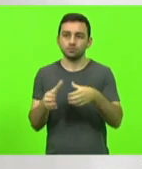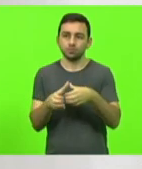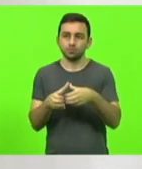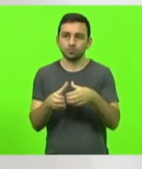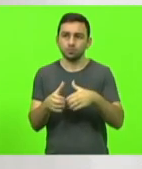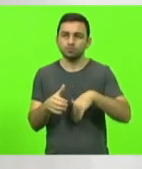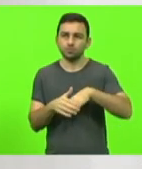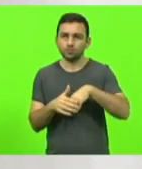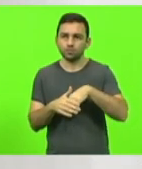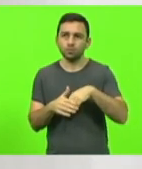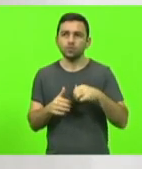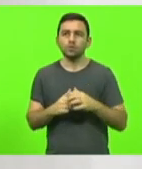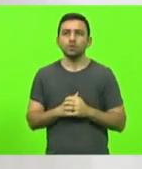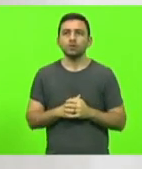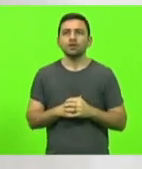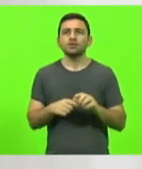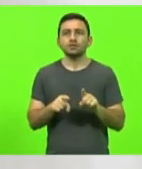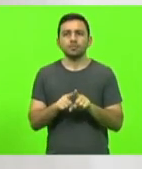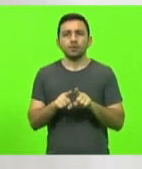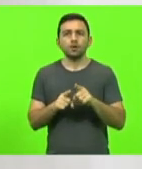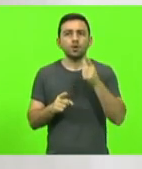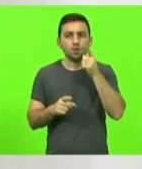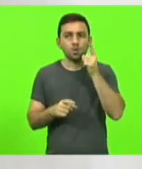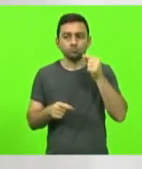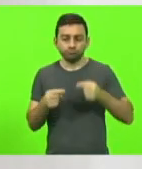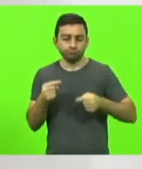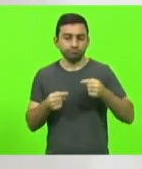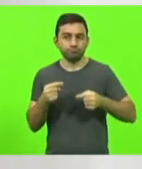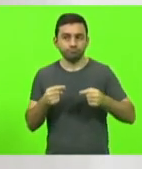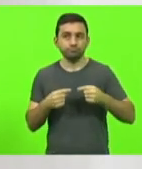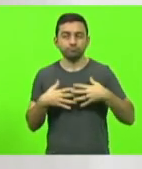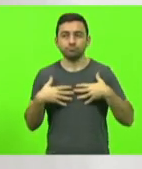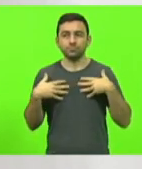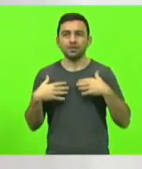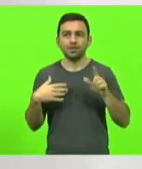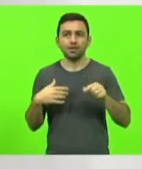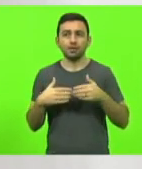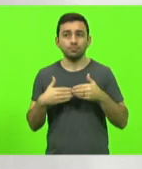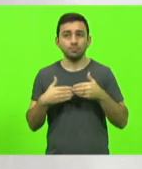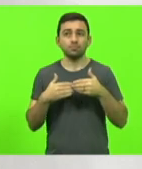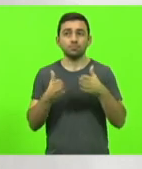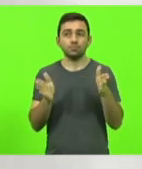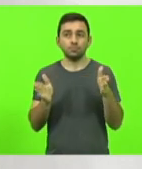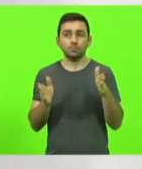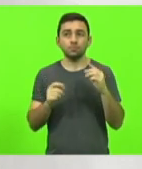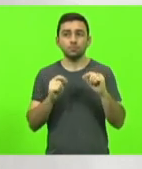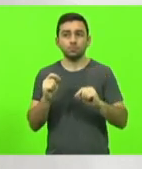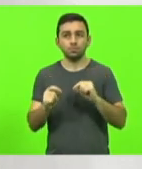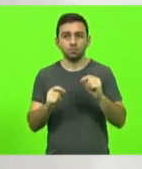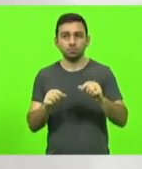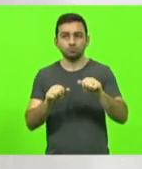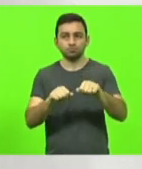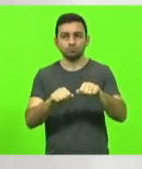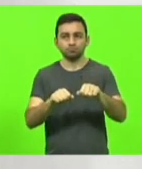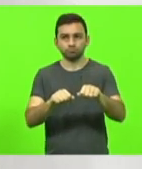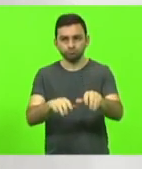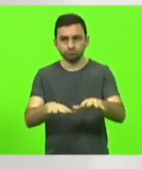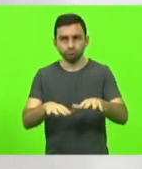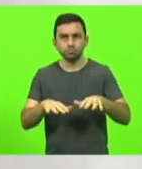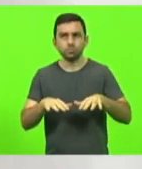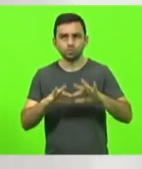comentar sobre o assunto que foi muito discutido ontem lá na solenidade, que é a abertura dos estádios dentro da